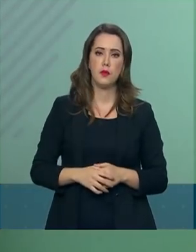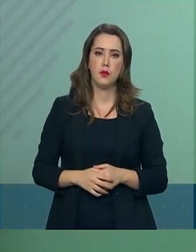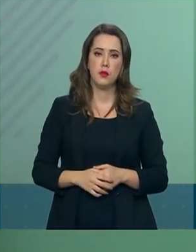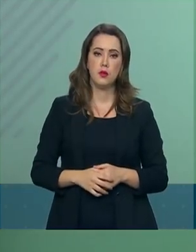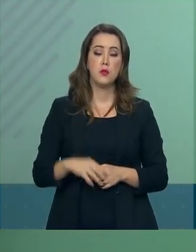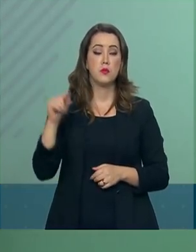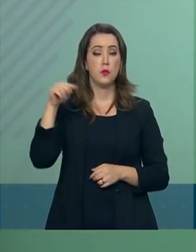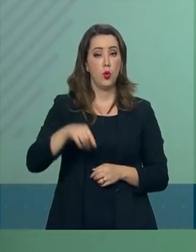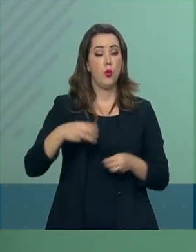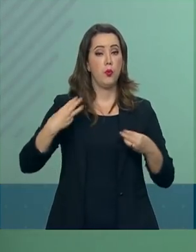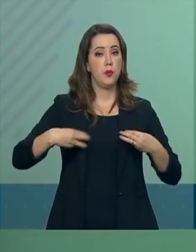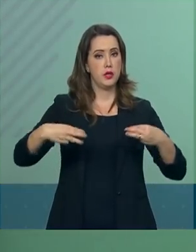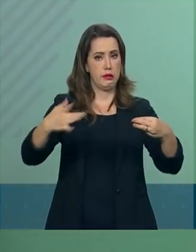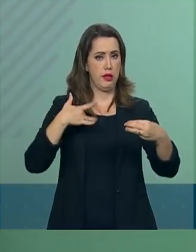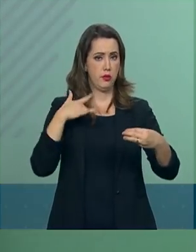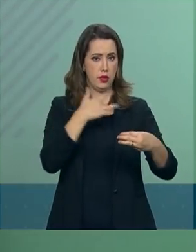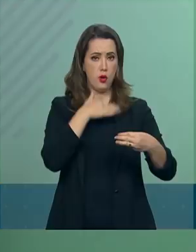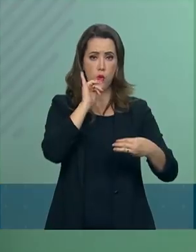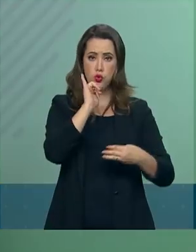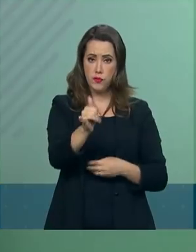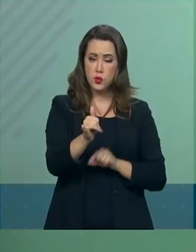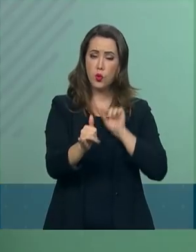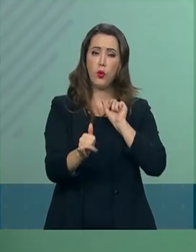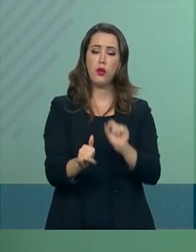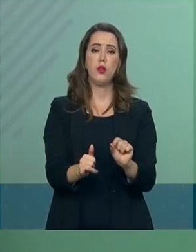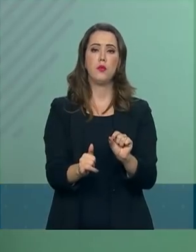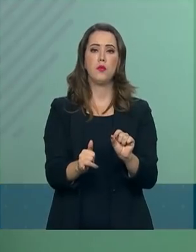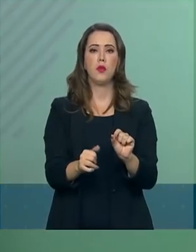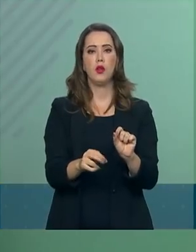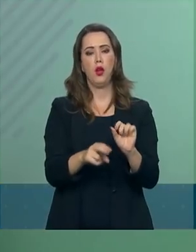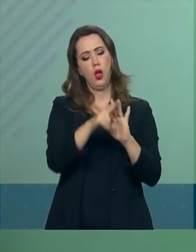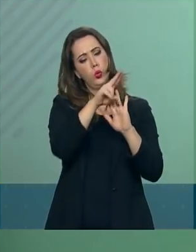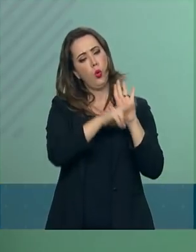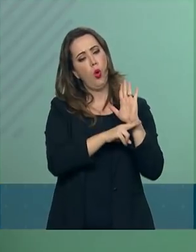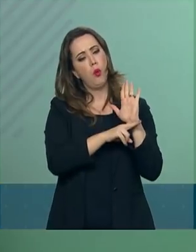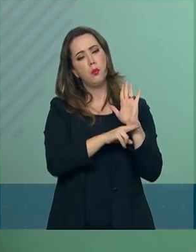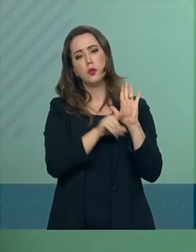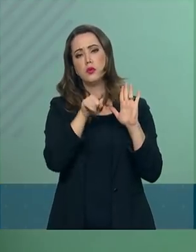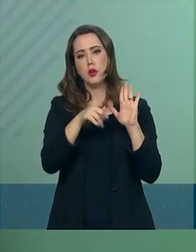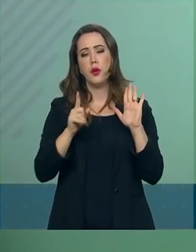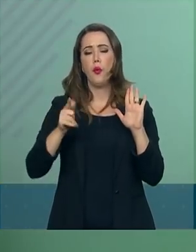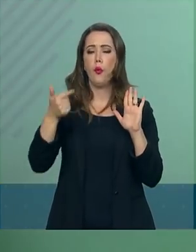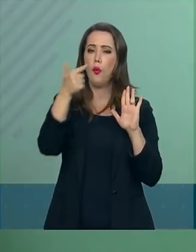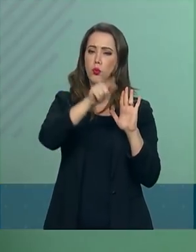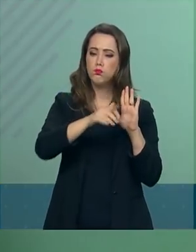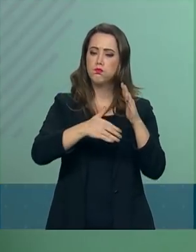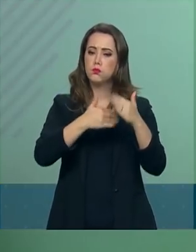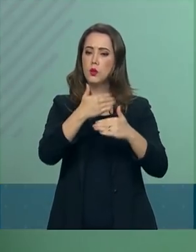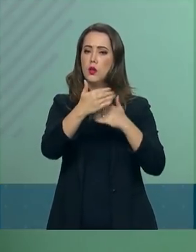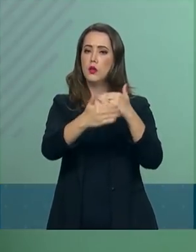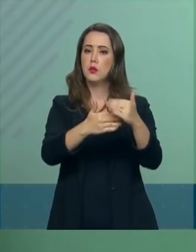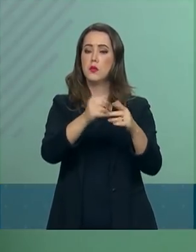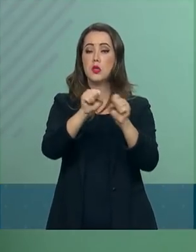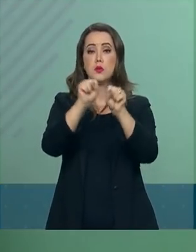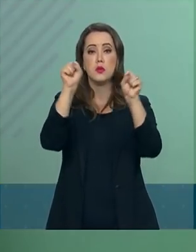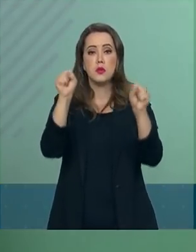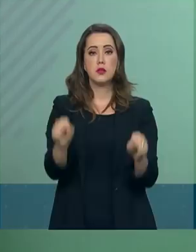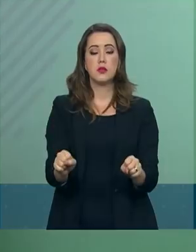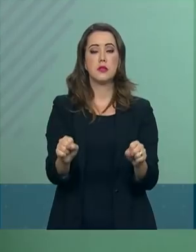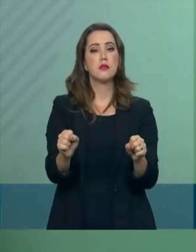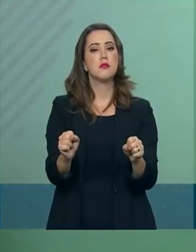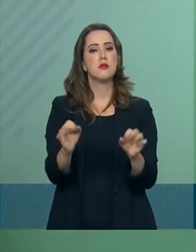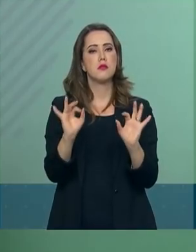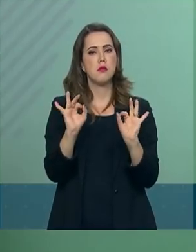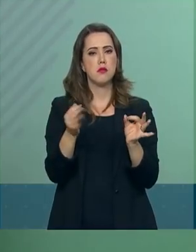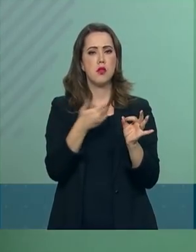Ministério destacou que a medida é mais um passo para a construção de um sistema público de